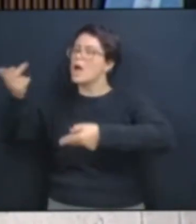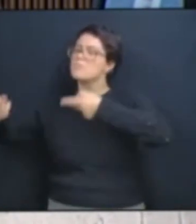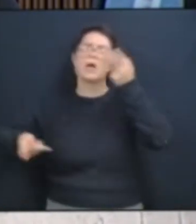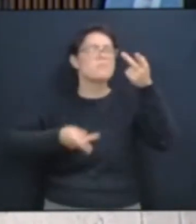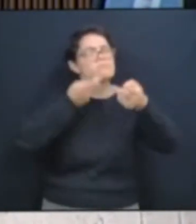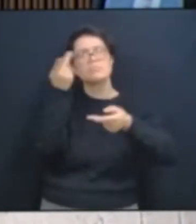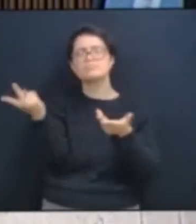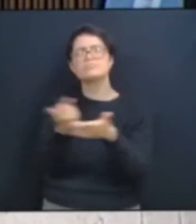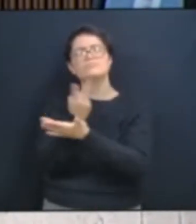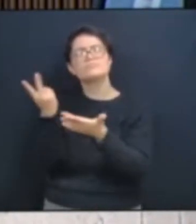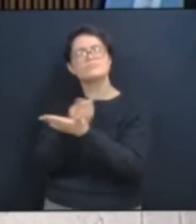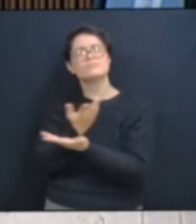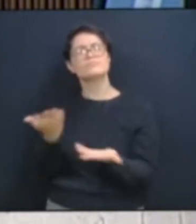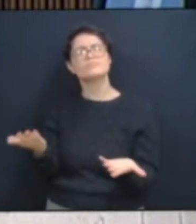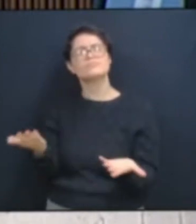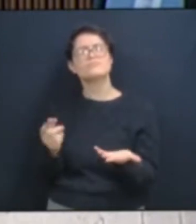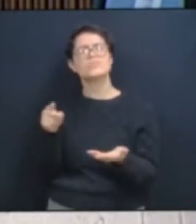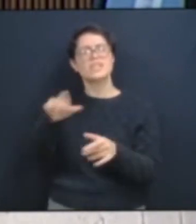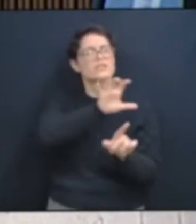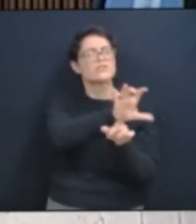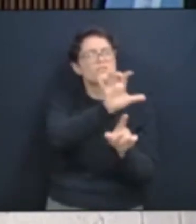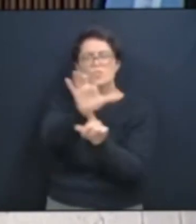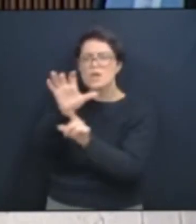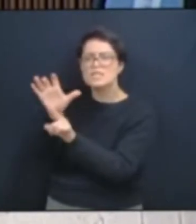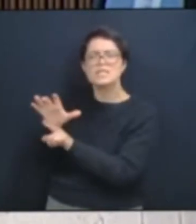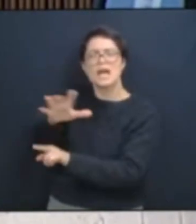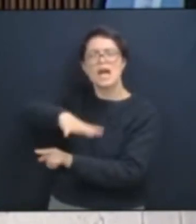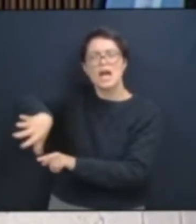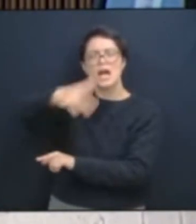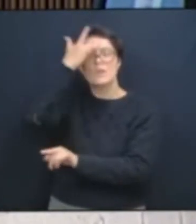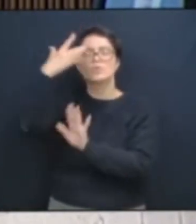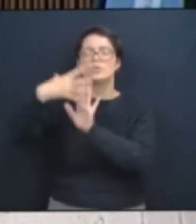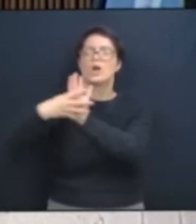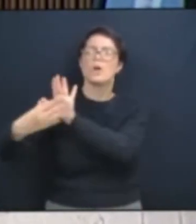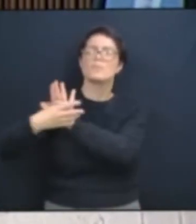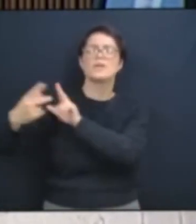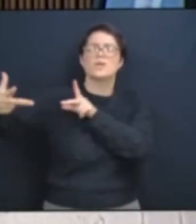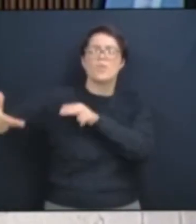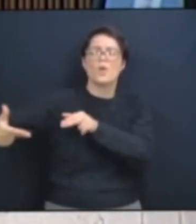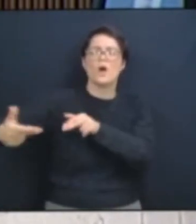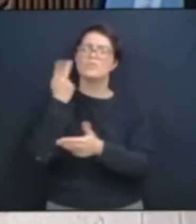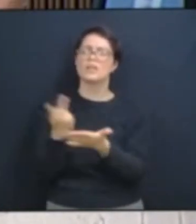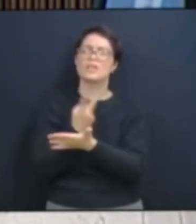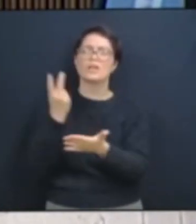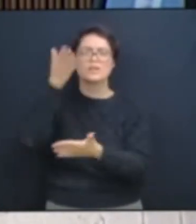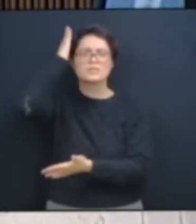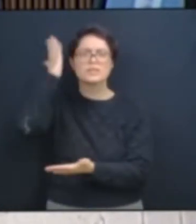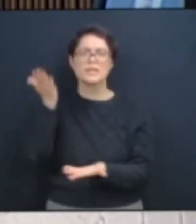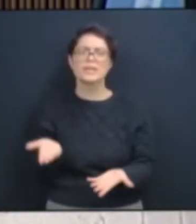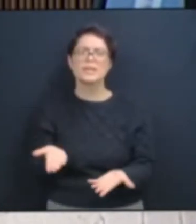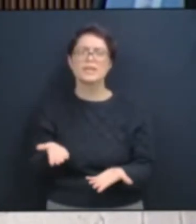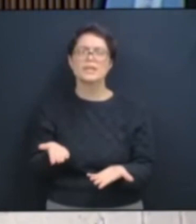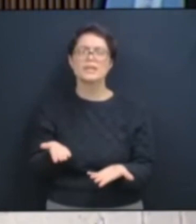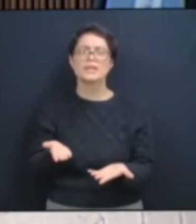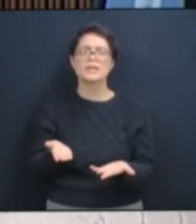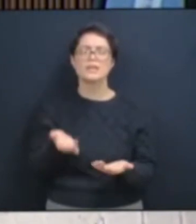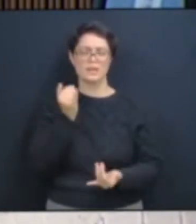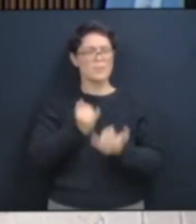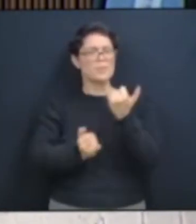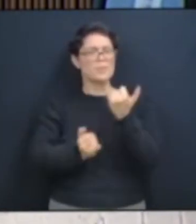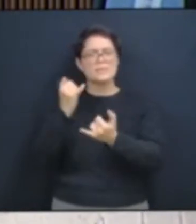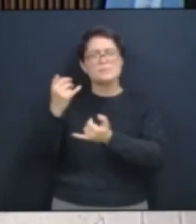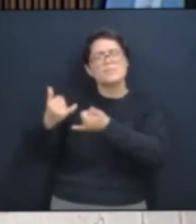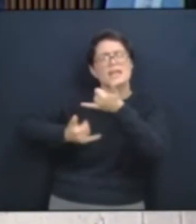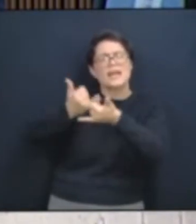e ainda influenciar tantas pessoas a falarem tantas neiras quanto ele. Parece brincadeira, mas não